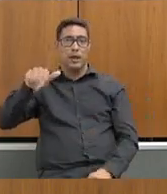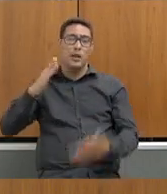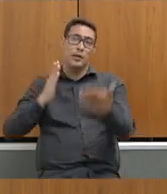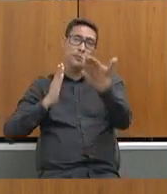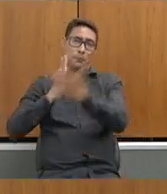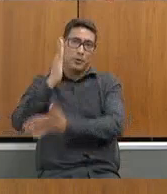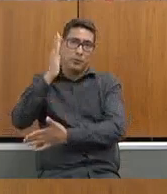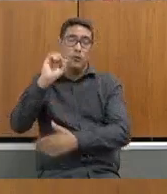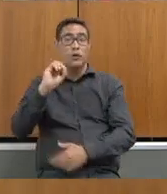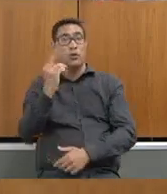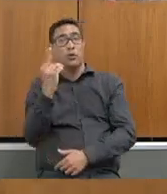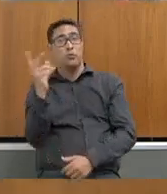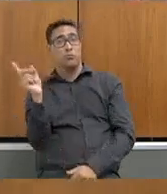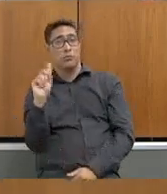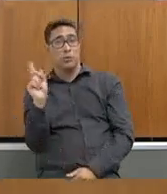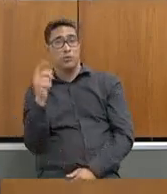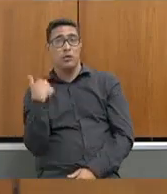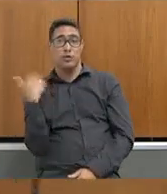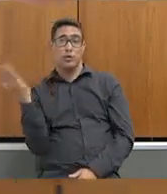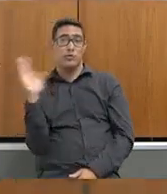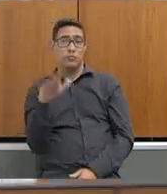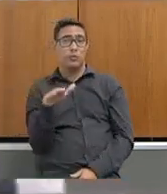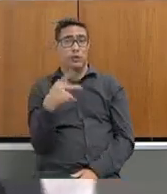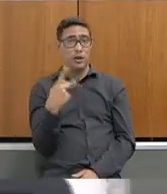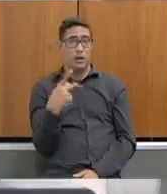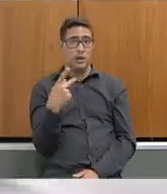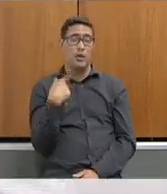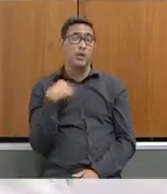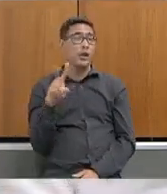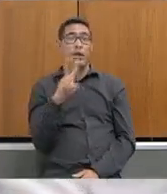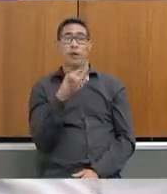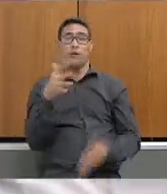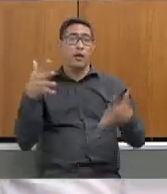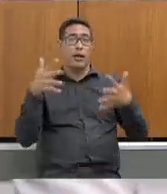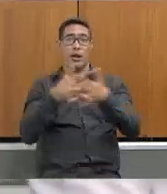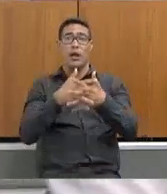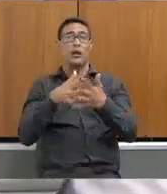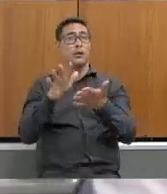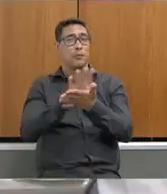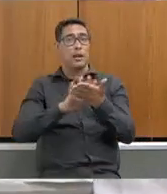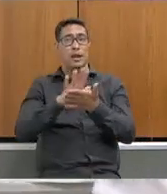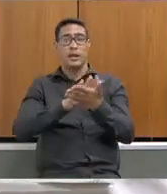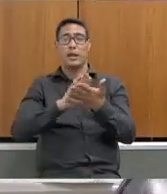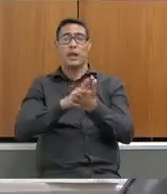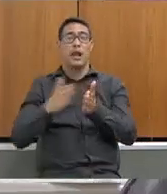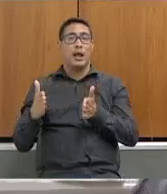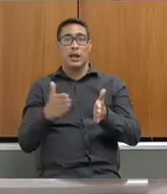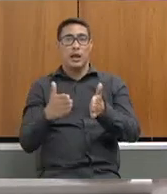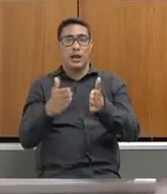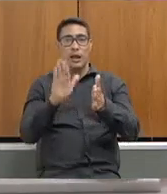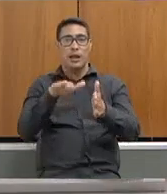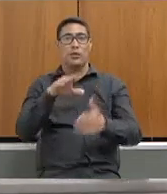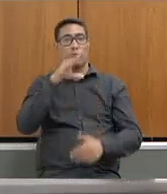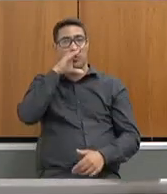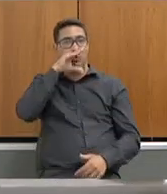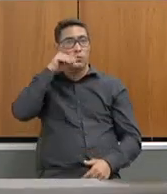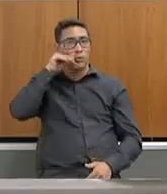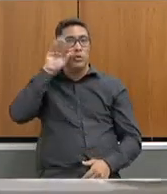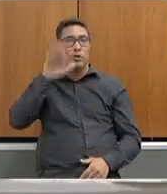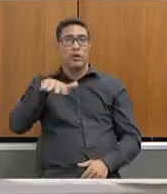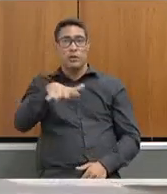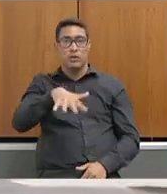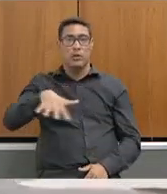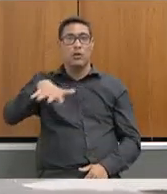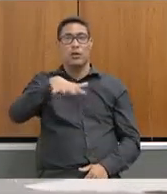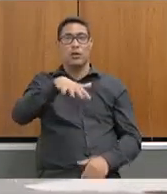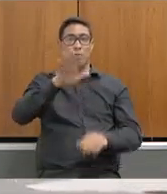o que trazemos aqui e que ela não vai impactar a carreira dos profissionais de educação. Está bom? Até onde nós podemos ver. Eu esqueci